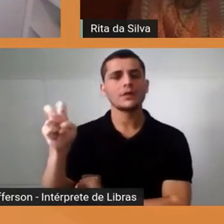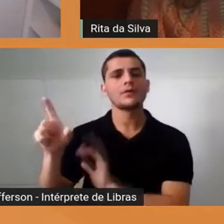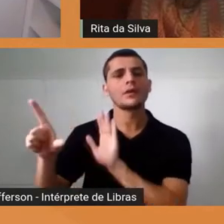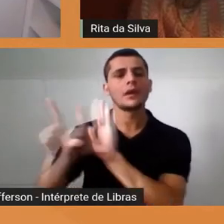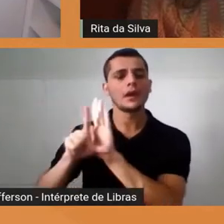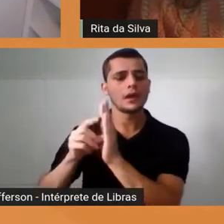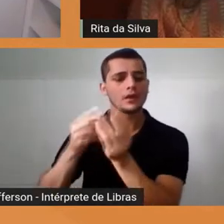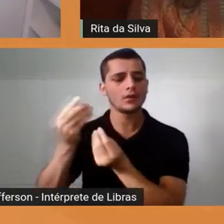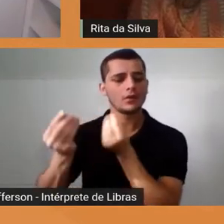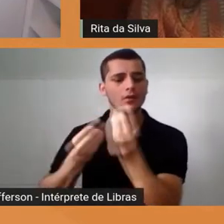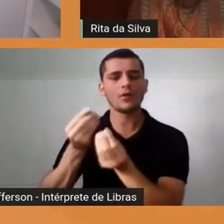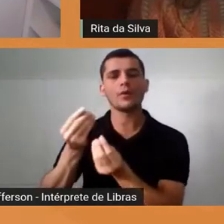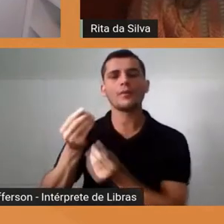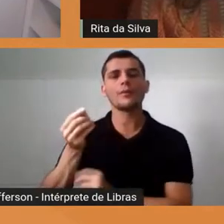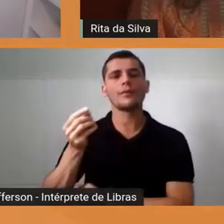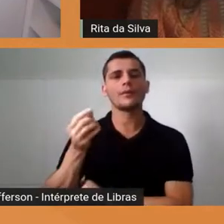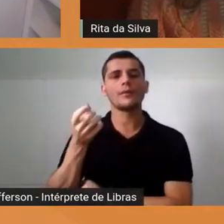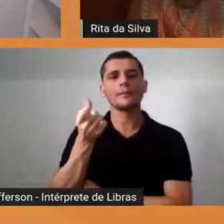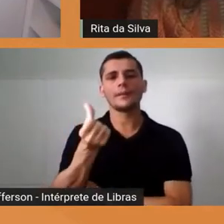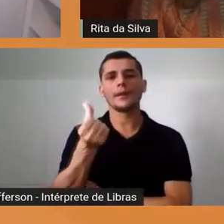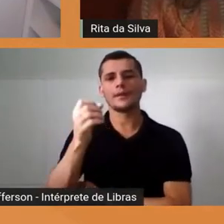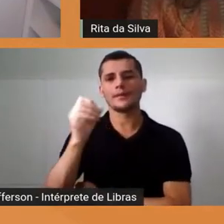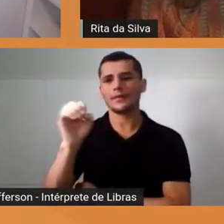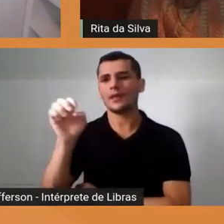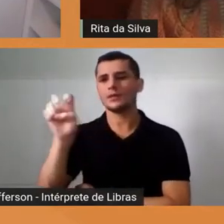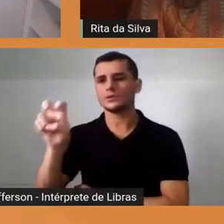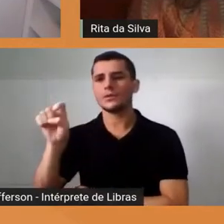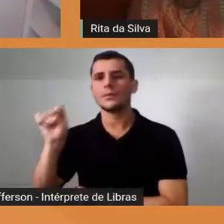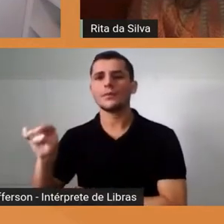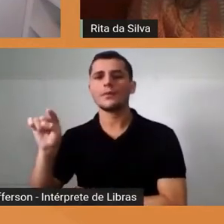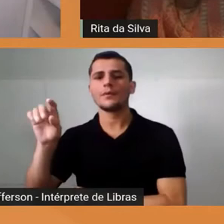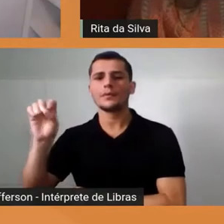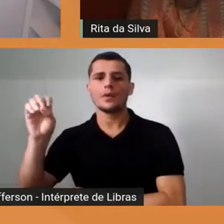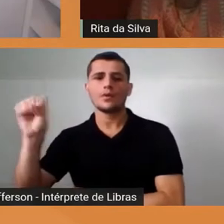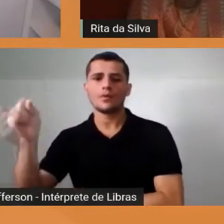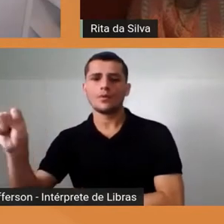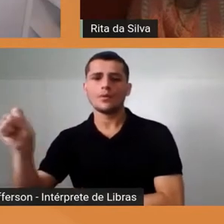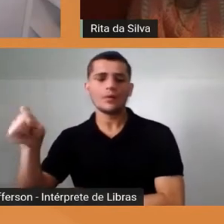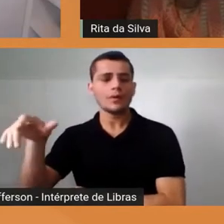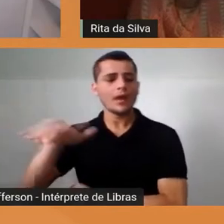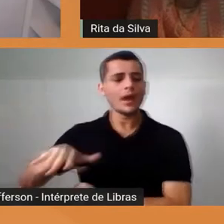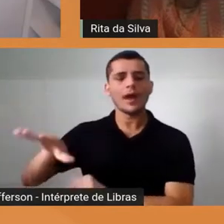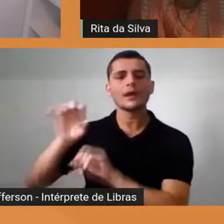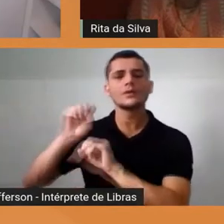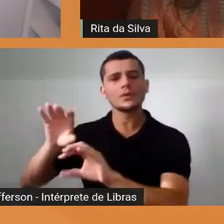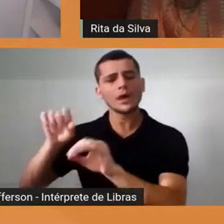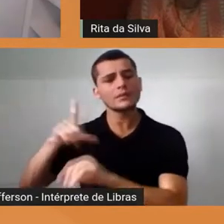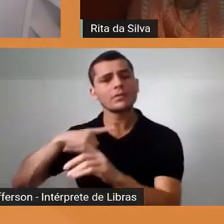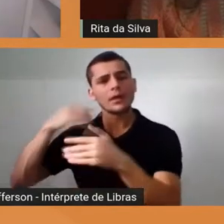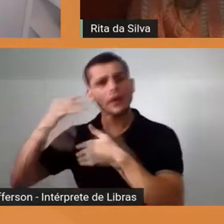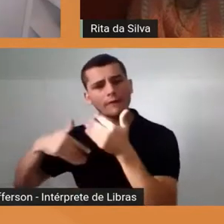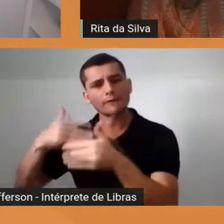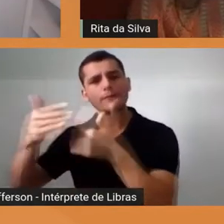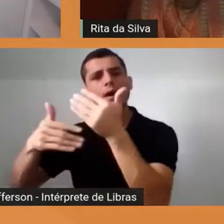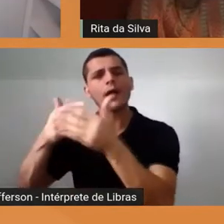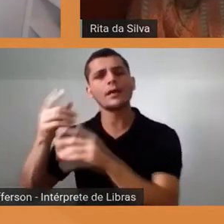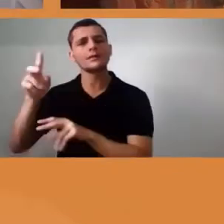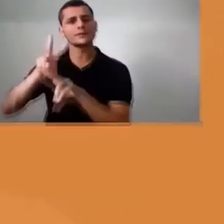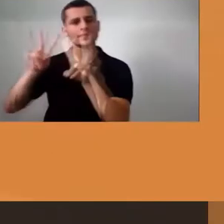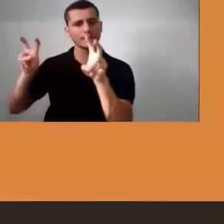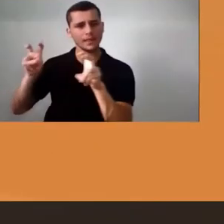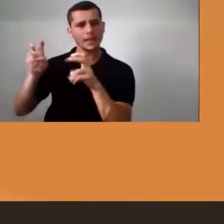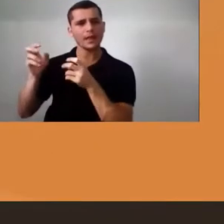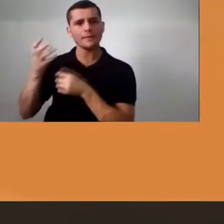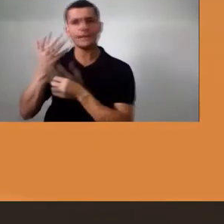645.08 na educação. Houve avanço nos últimos anos em relação ao entendimento de crianças e jovens